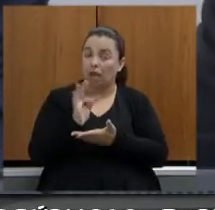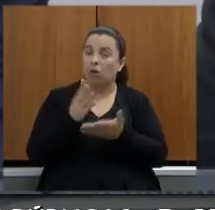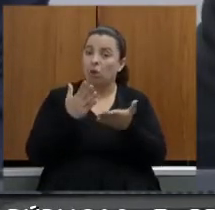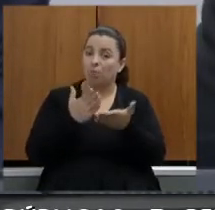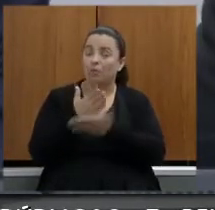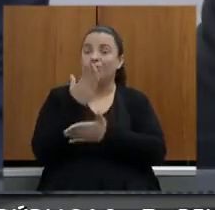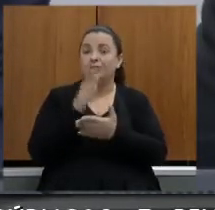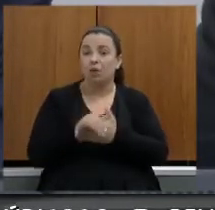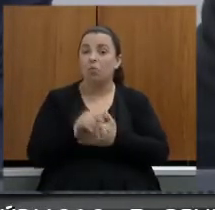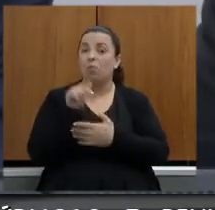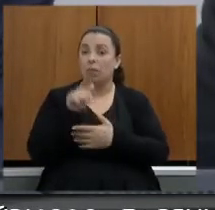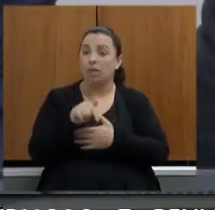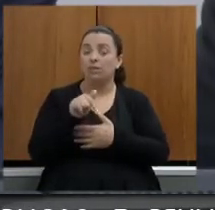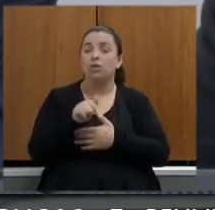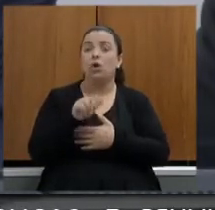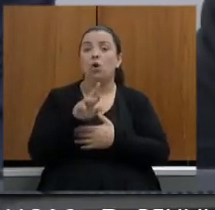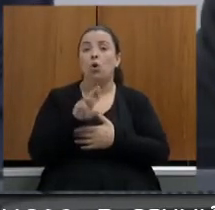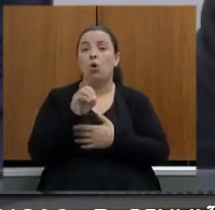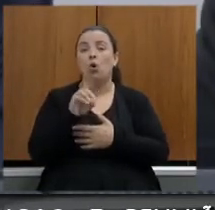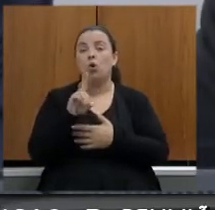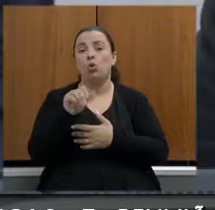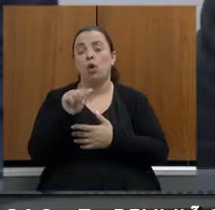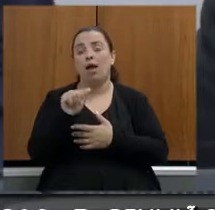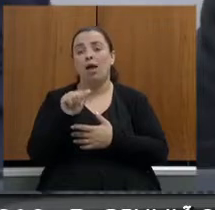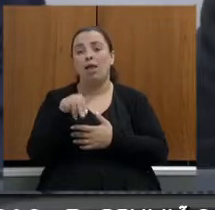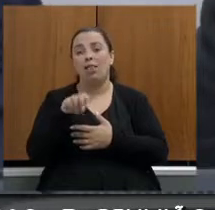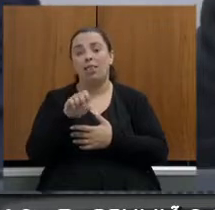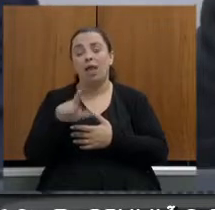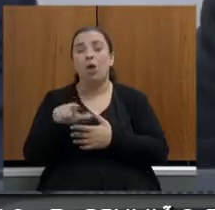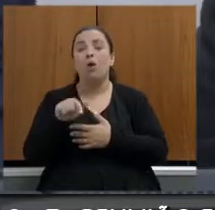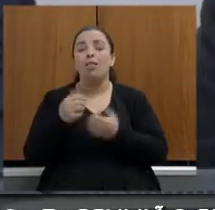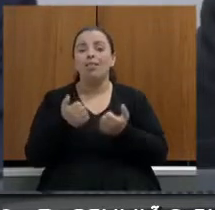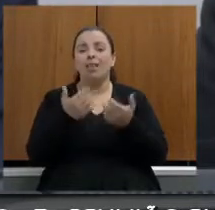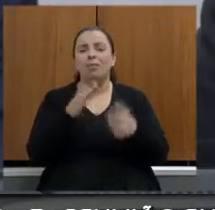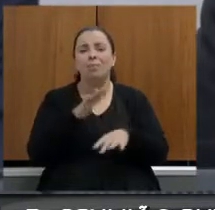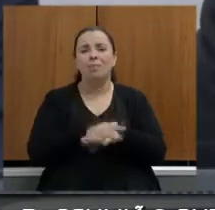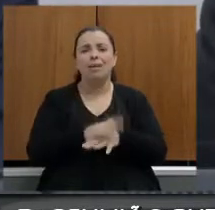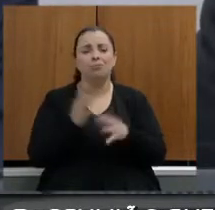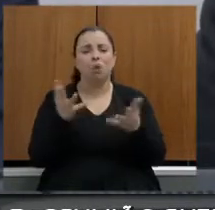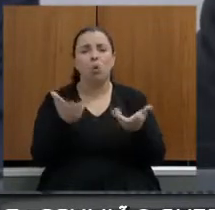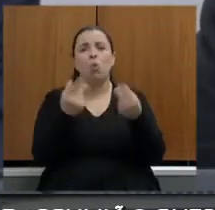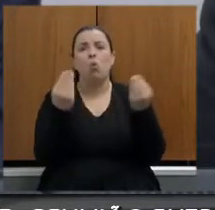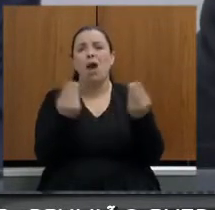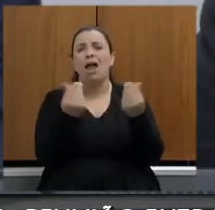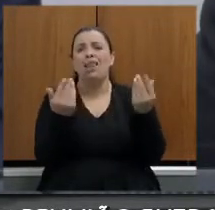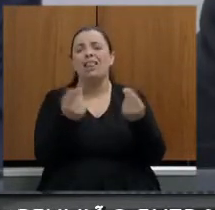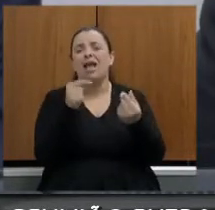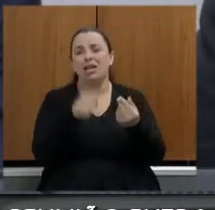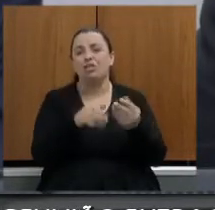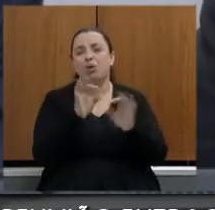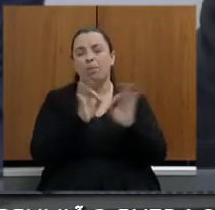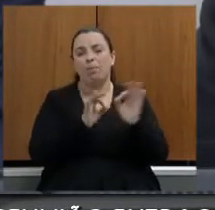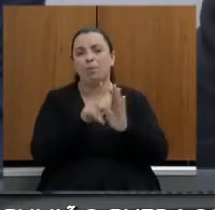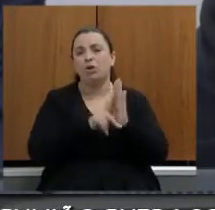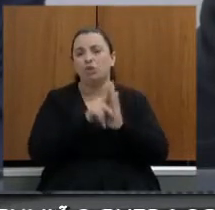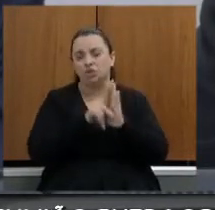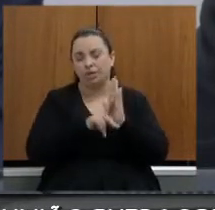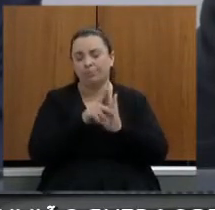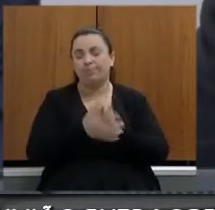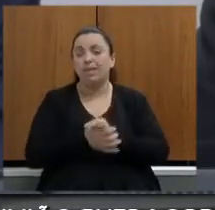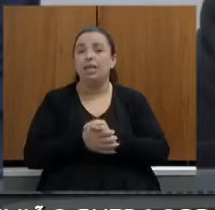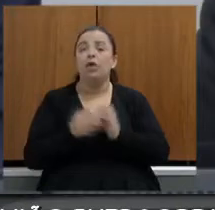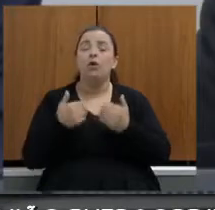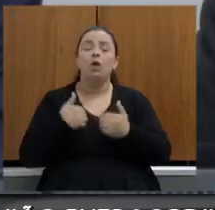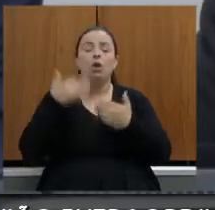rodoviária enriquecendo e melhorando o projeto então fica aqui o meu agradecimento e parabenizar aqui a